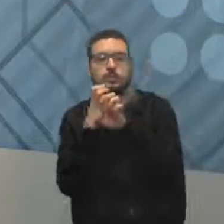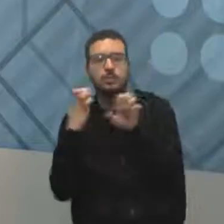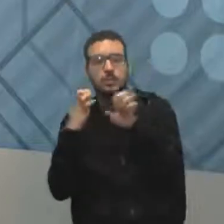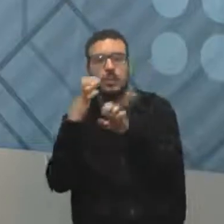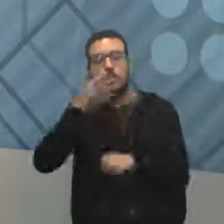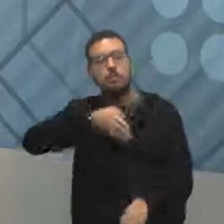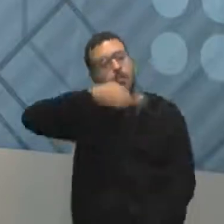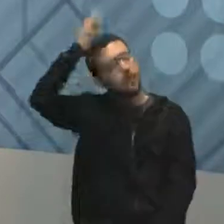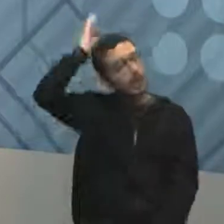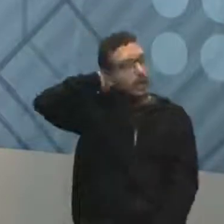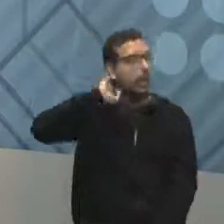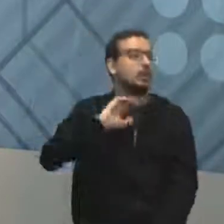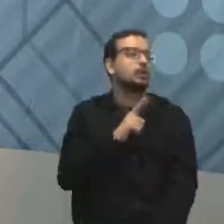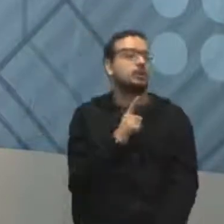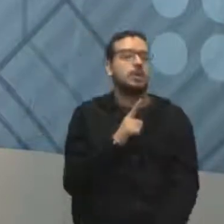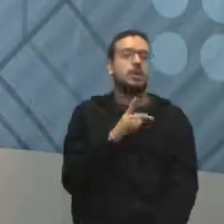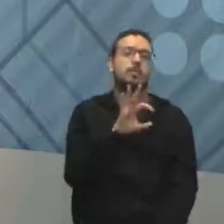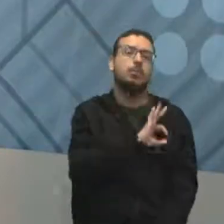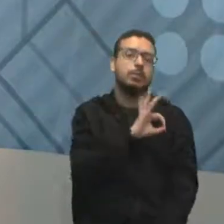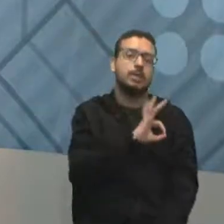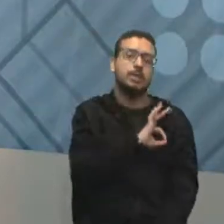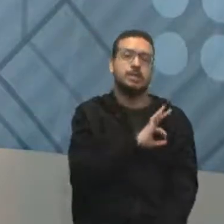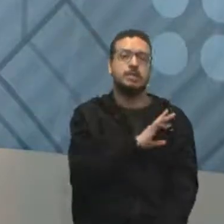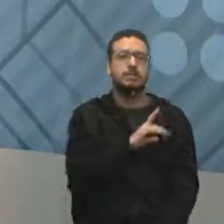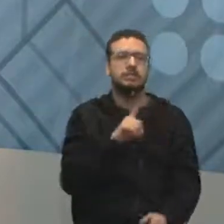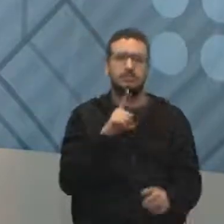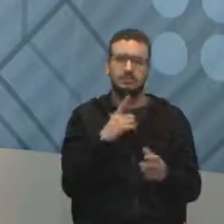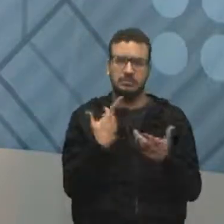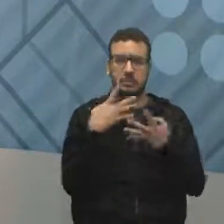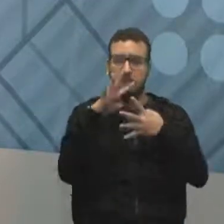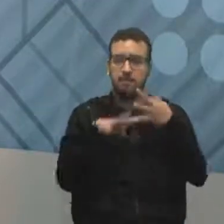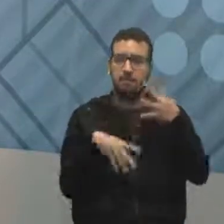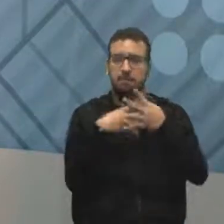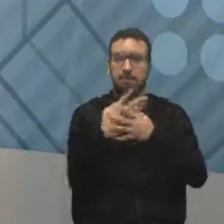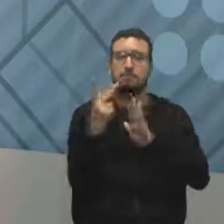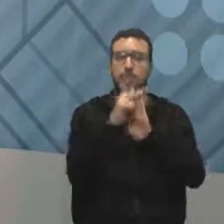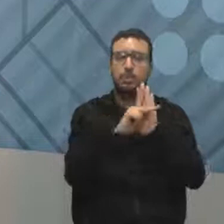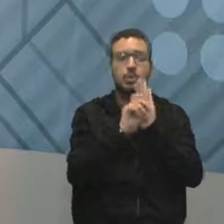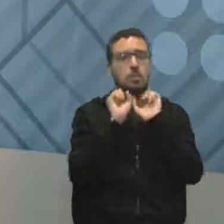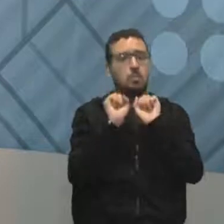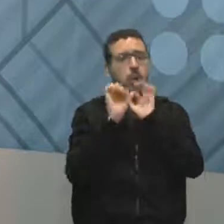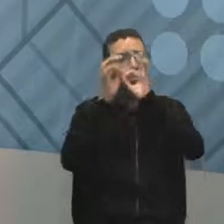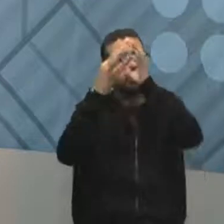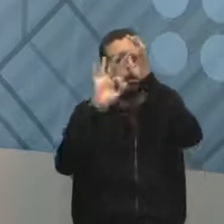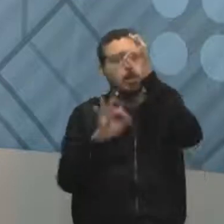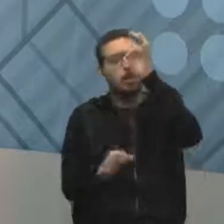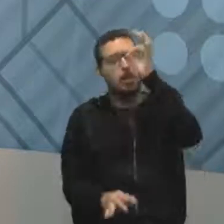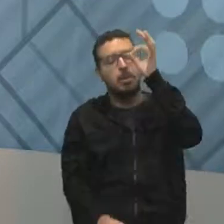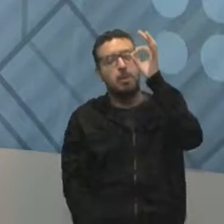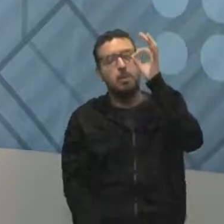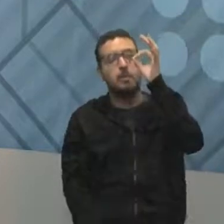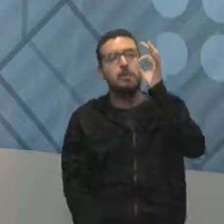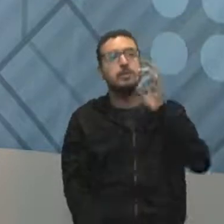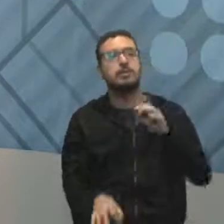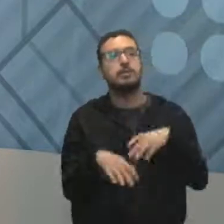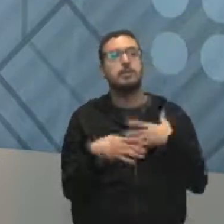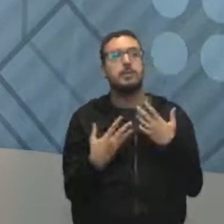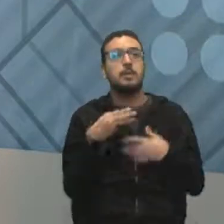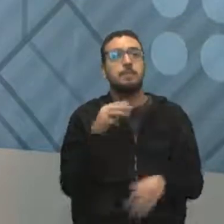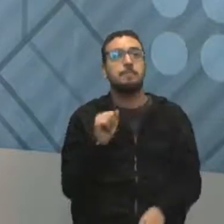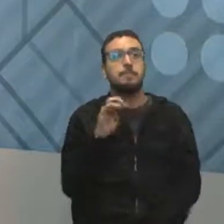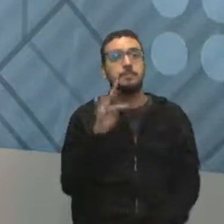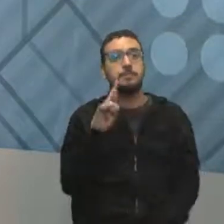prefeitura municipal, tem a polícia militar. A nossa matriz de stakeholders para esse projeto pode ser muito grande. E a matriz, então,